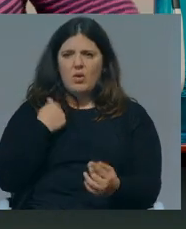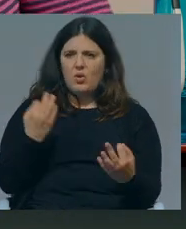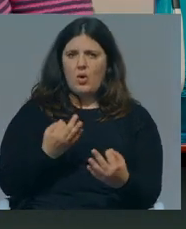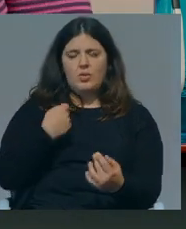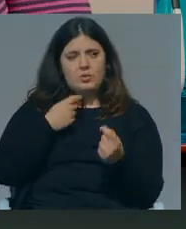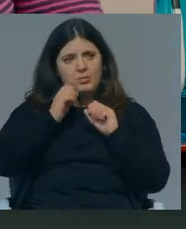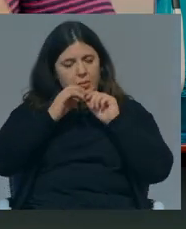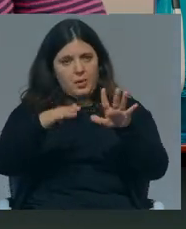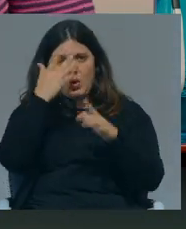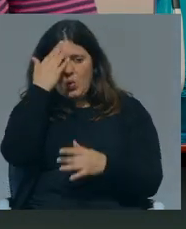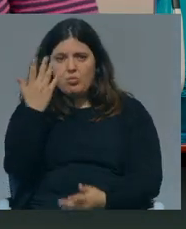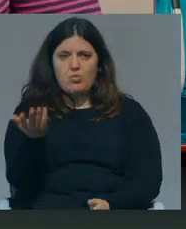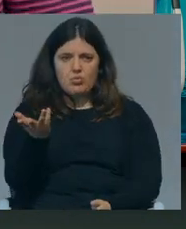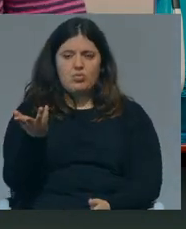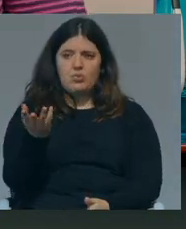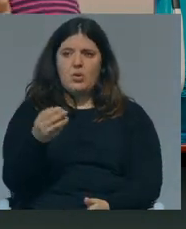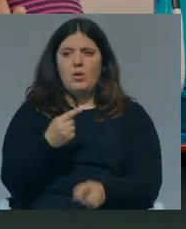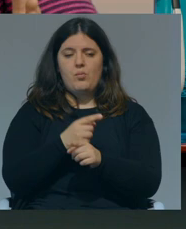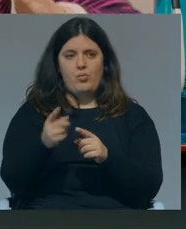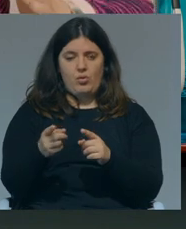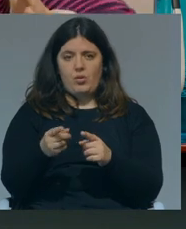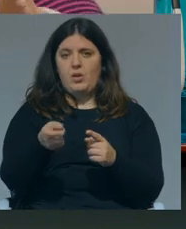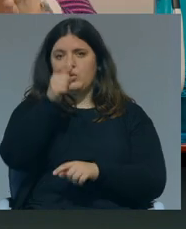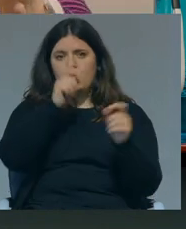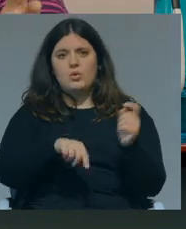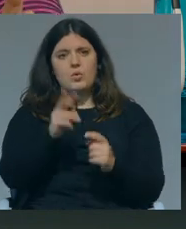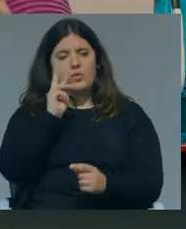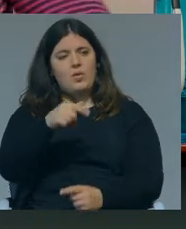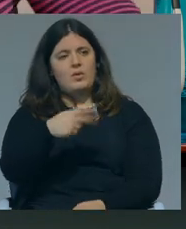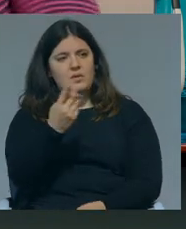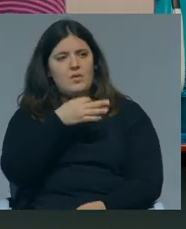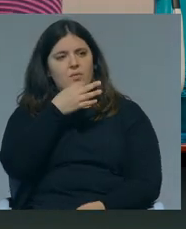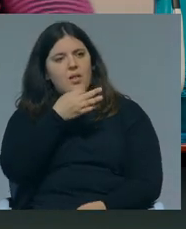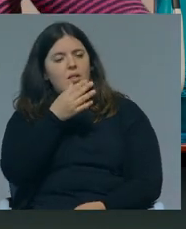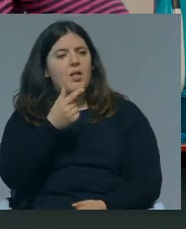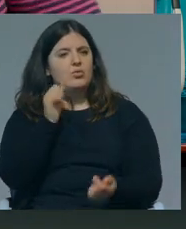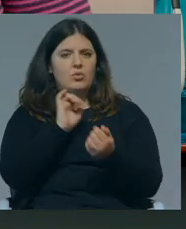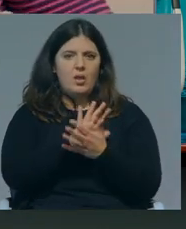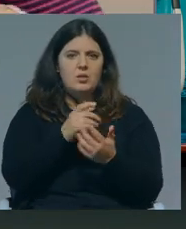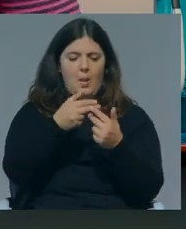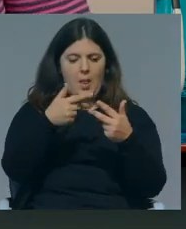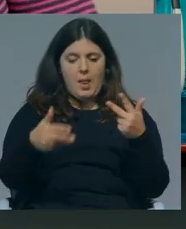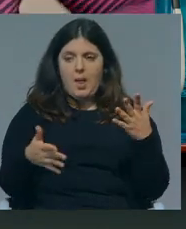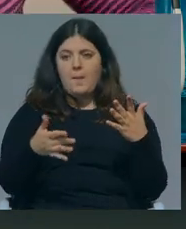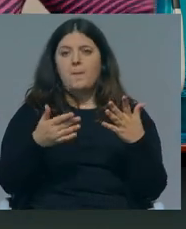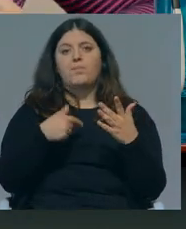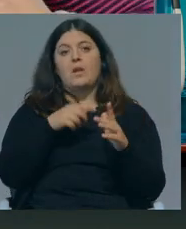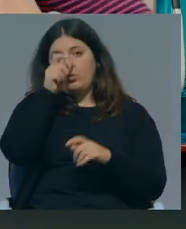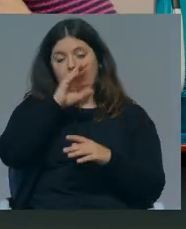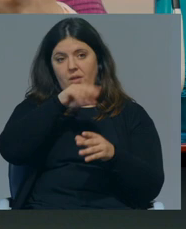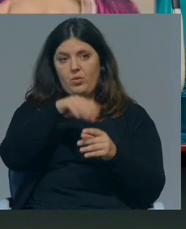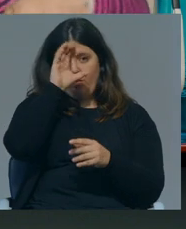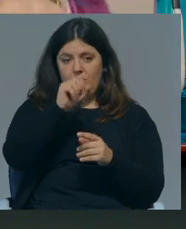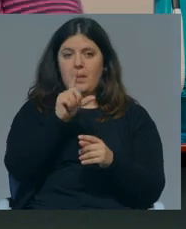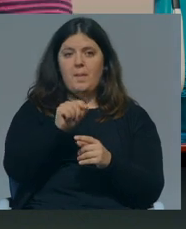temos de pôr cá fora números para, porque lá está, as pessoas que vão à televisão falar e os próprios jornalistas e etc, e certamente os membros do governo,